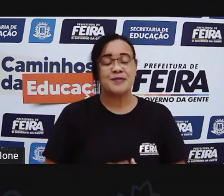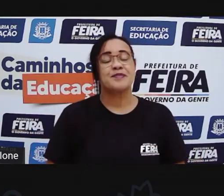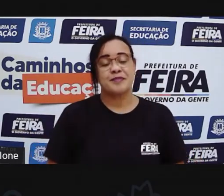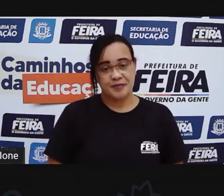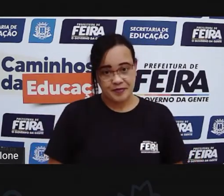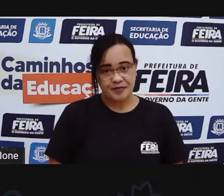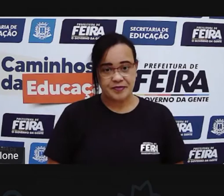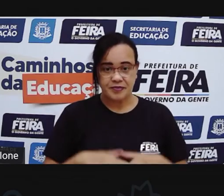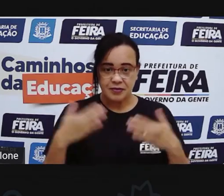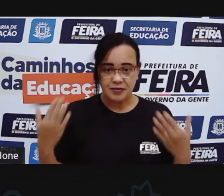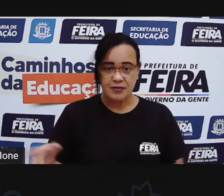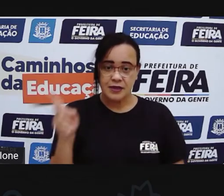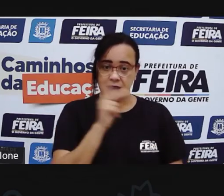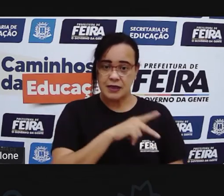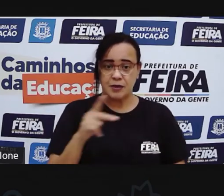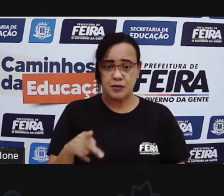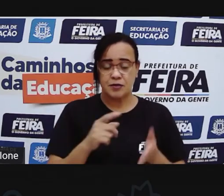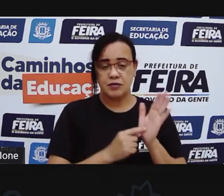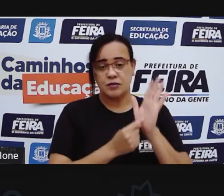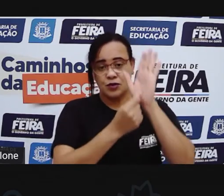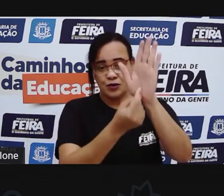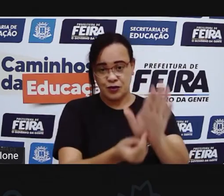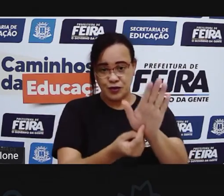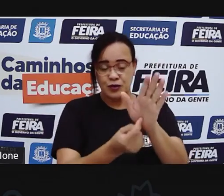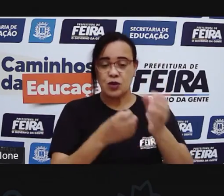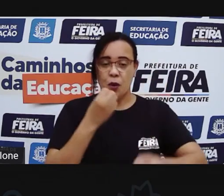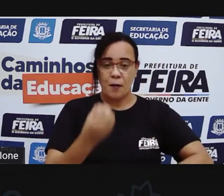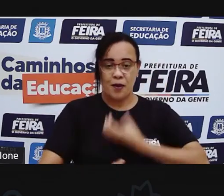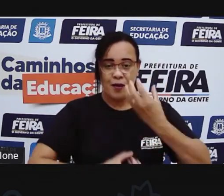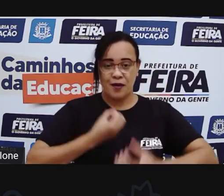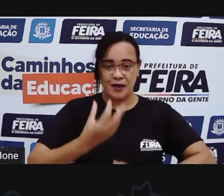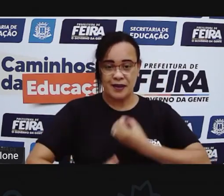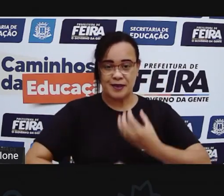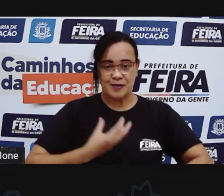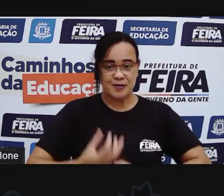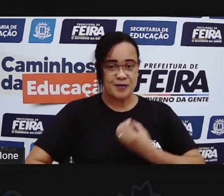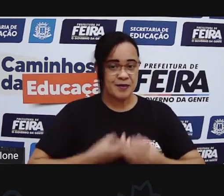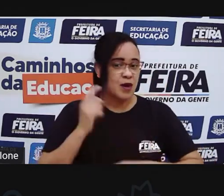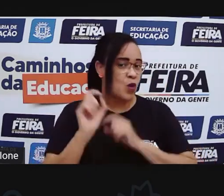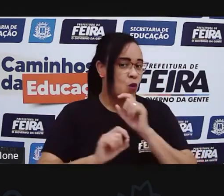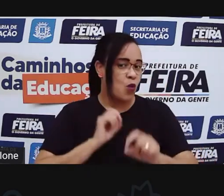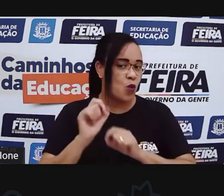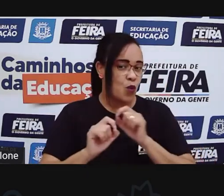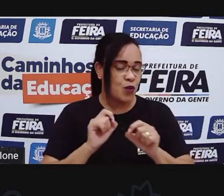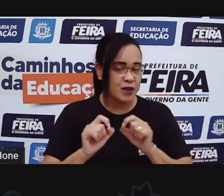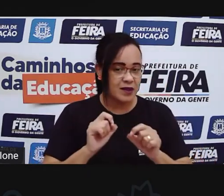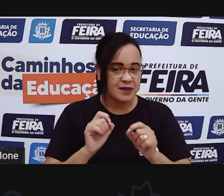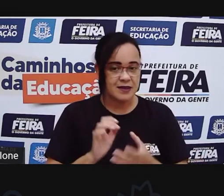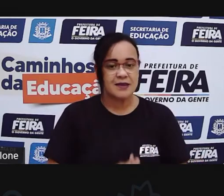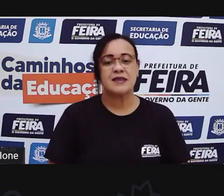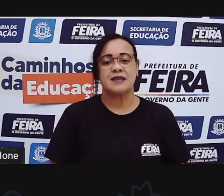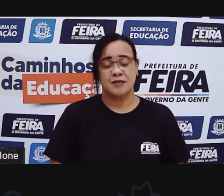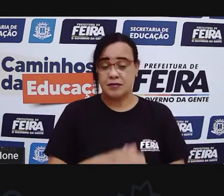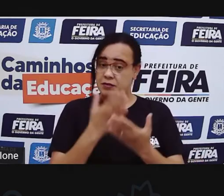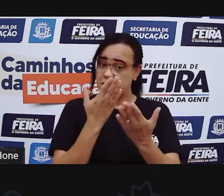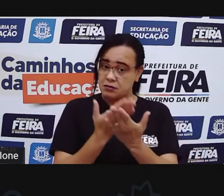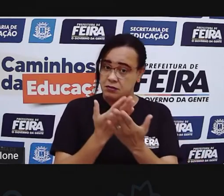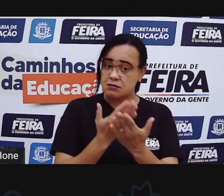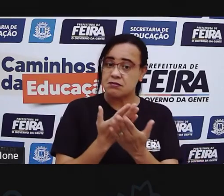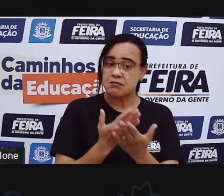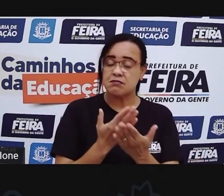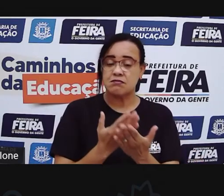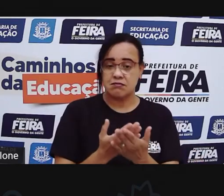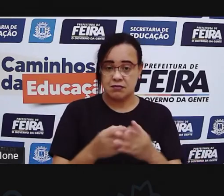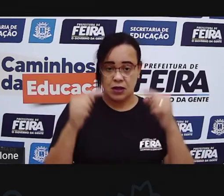né? A Pró trouxe esse poema pra vocês. Porque a gente, a nossa aula de hoje, ela tem tudo a ver com